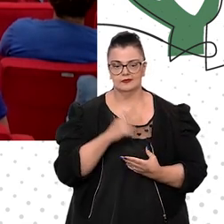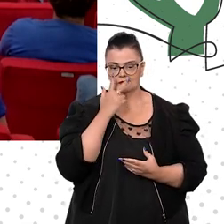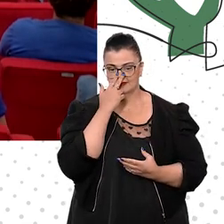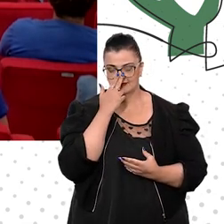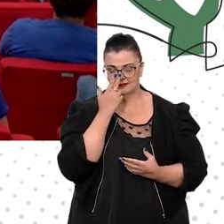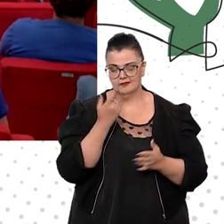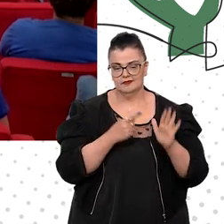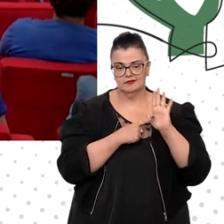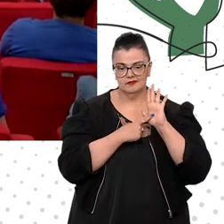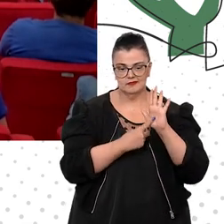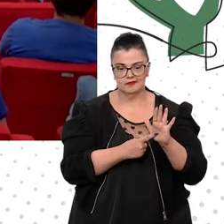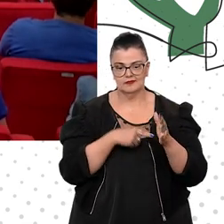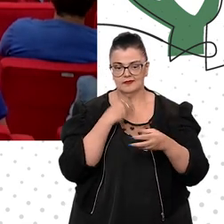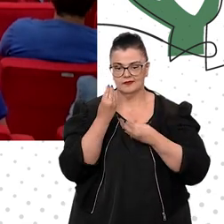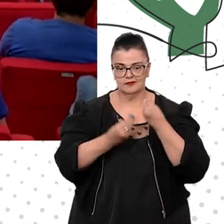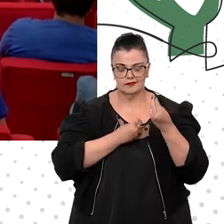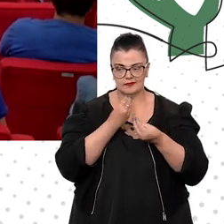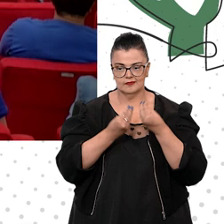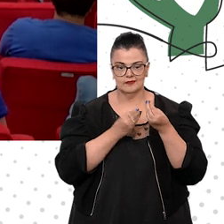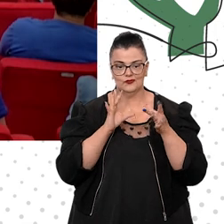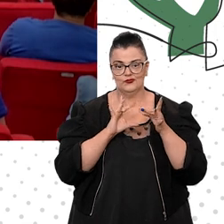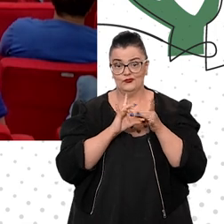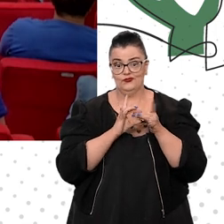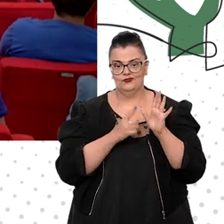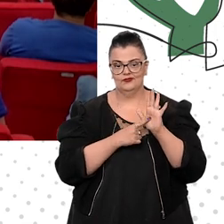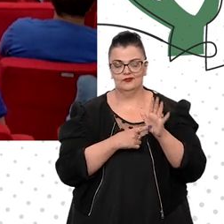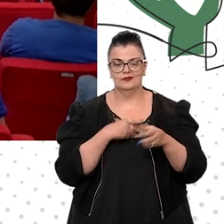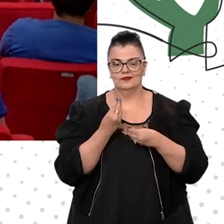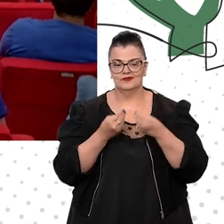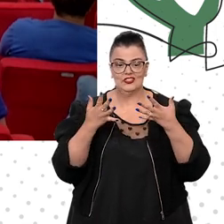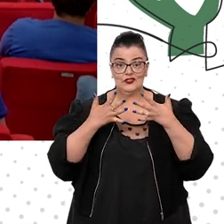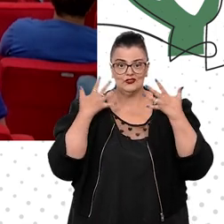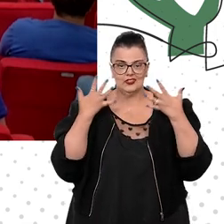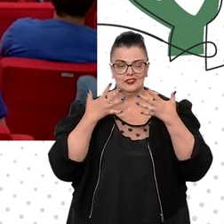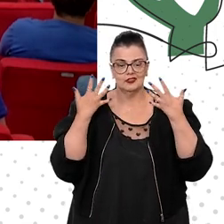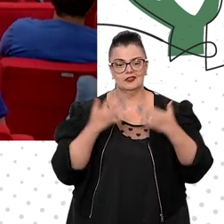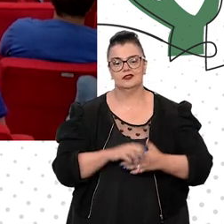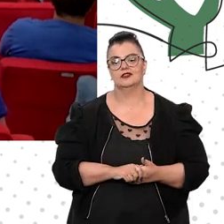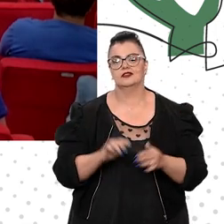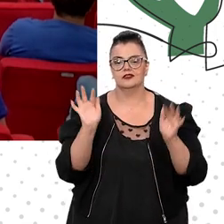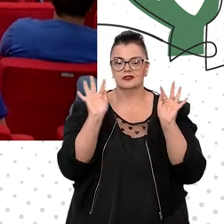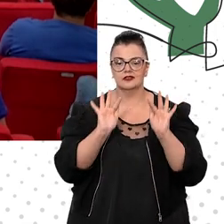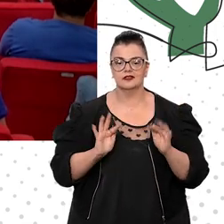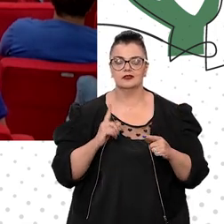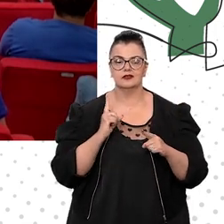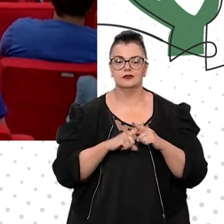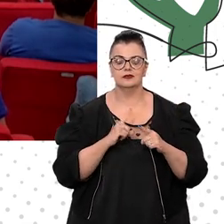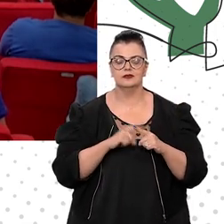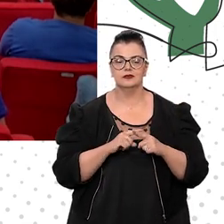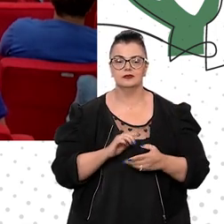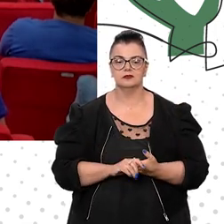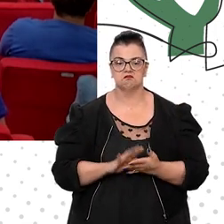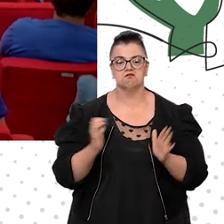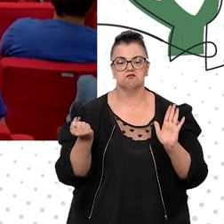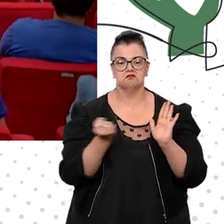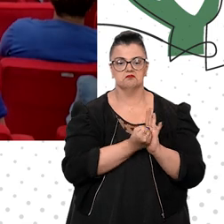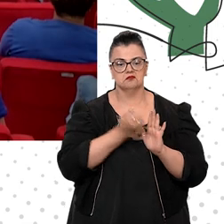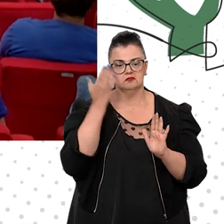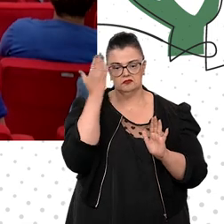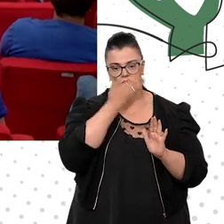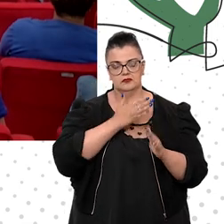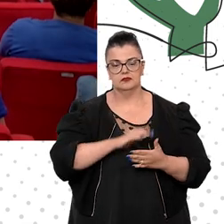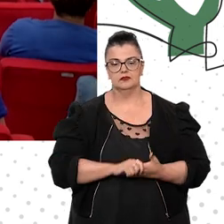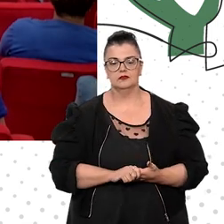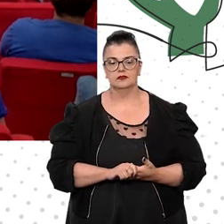quase em ebulição de felicidade, porque será um marco. Mas, neste